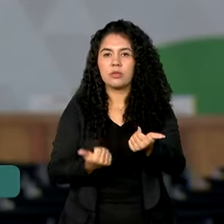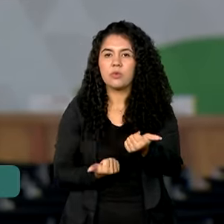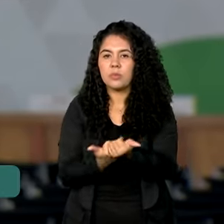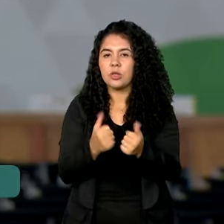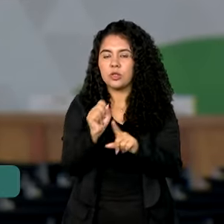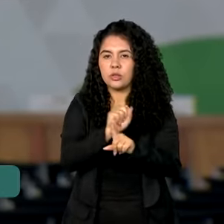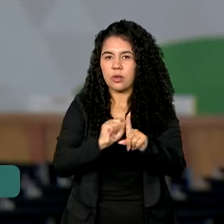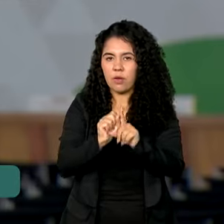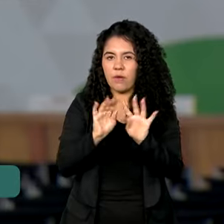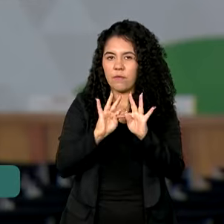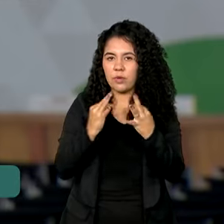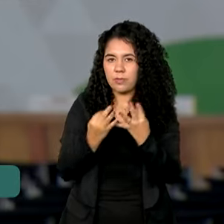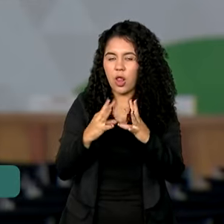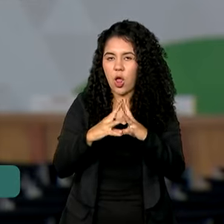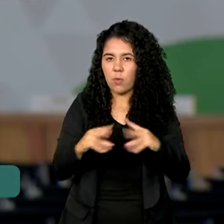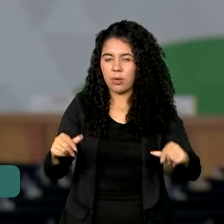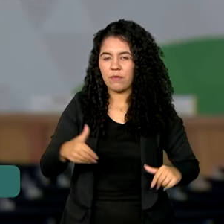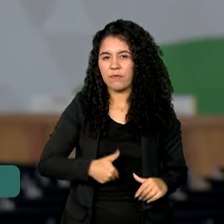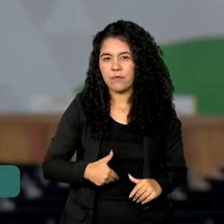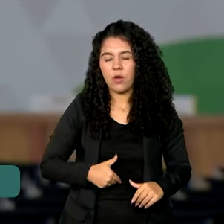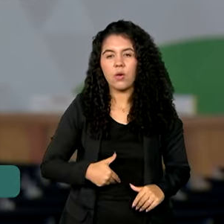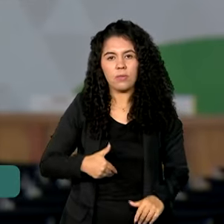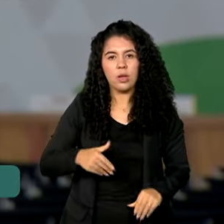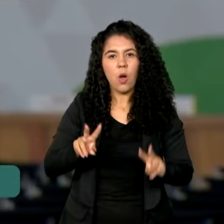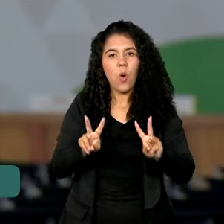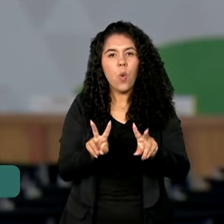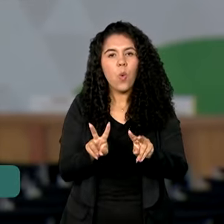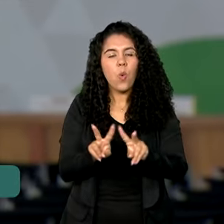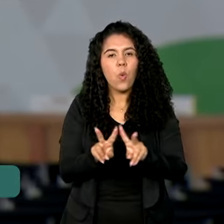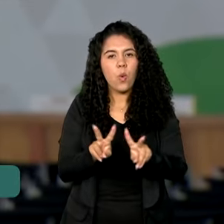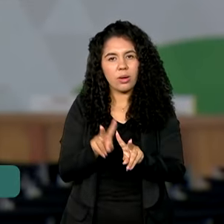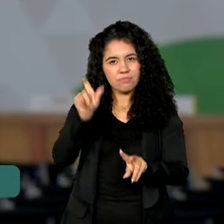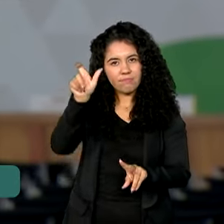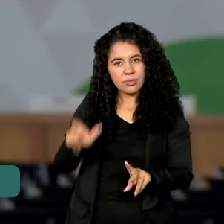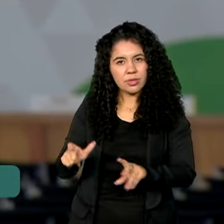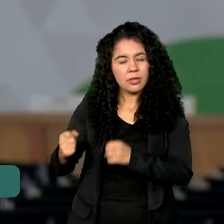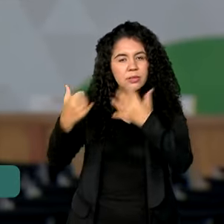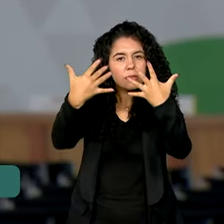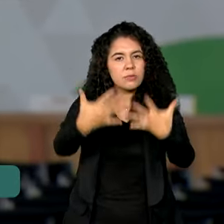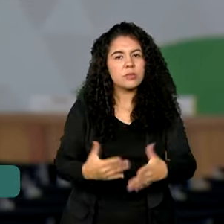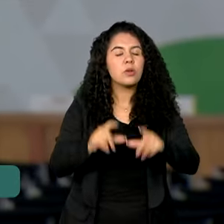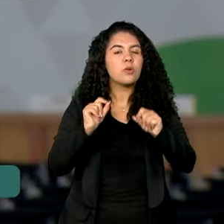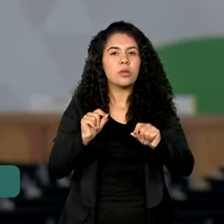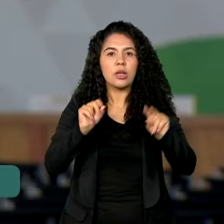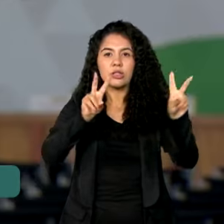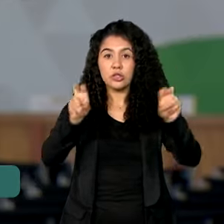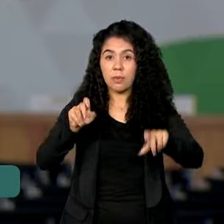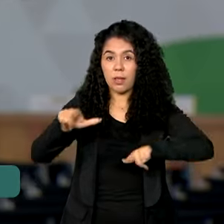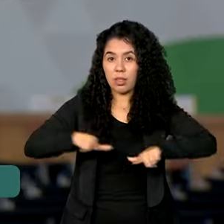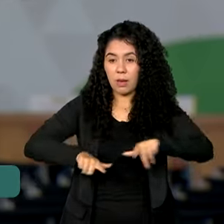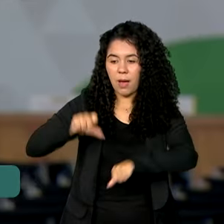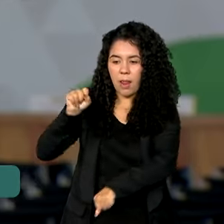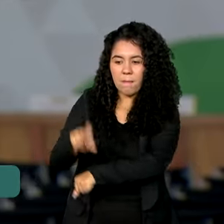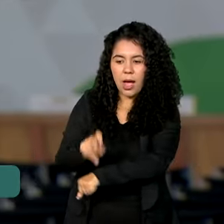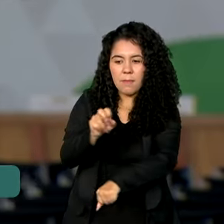Família e Combate à Fome, Wellington Dias, lembrou que a maior parte dos empregos gerados este ano foram ocupados